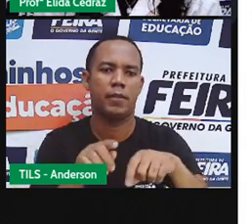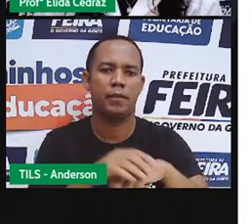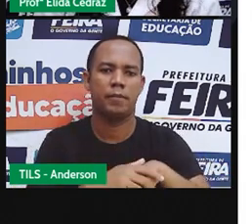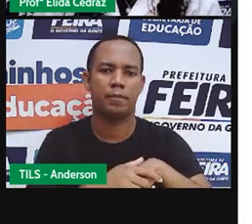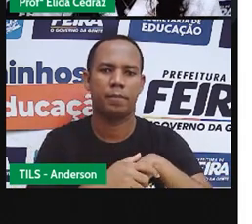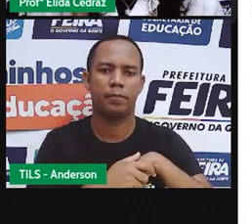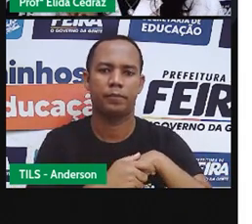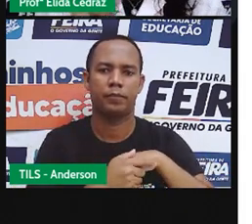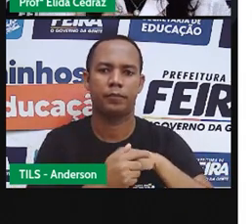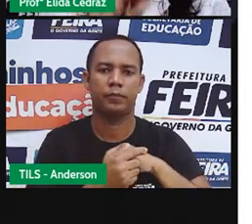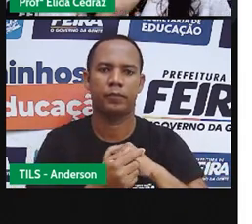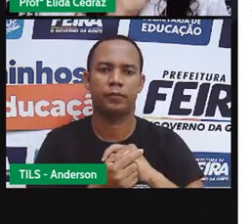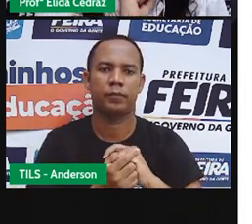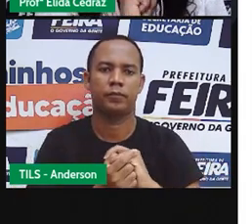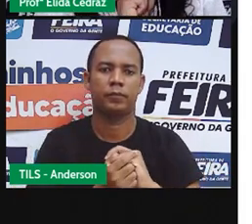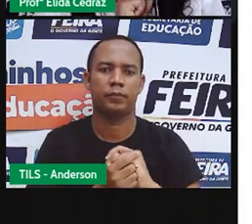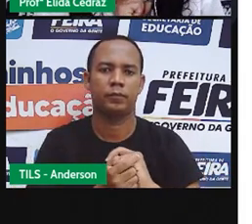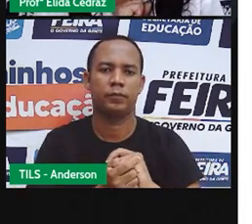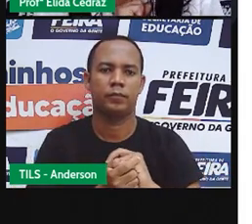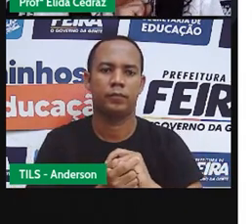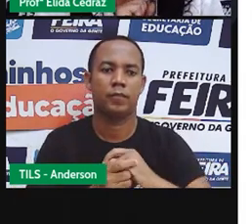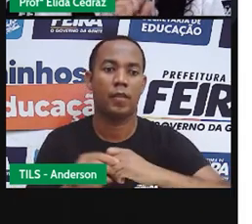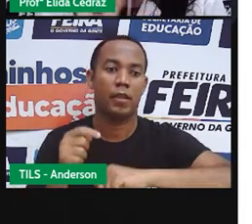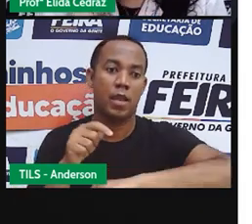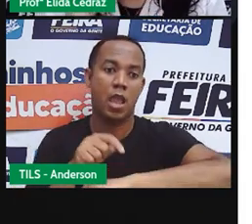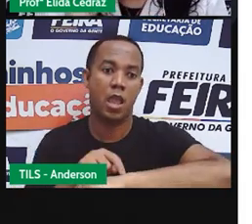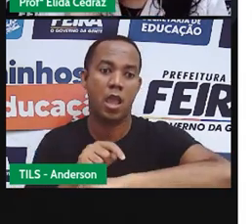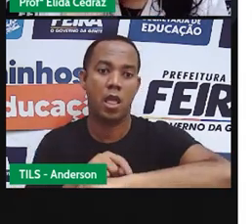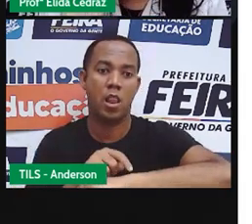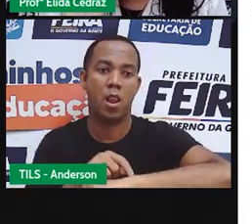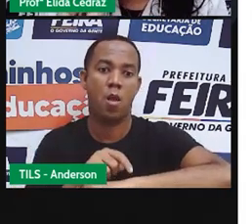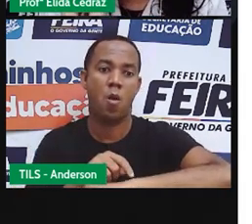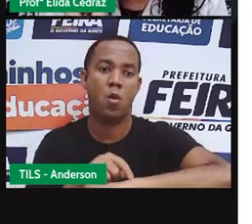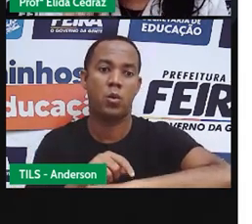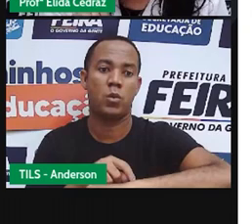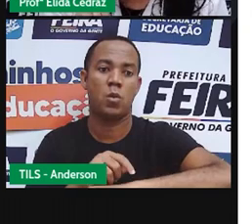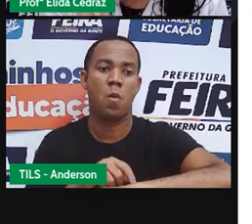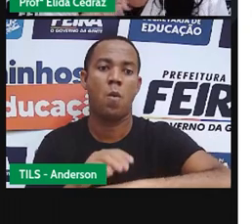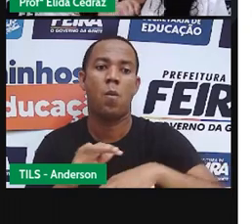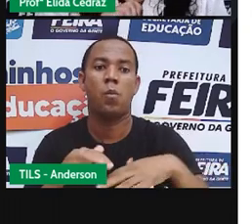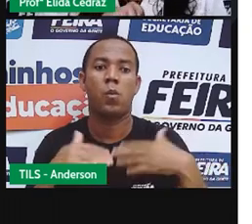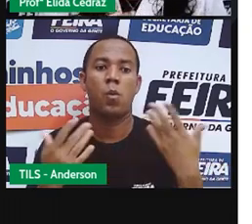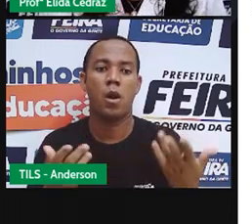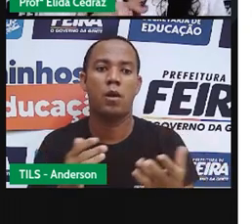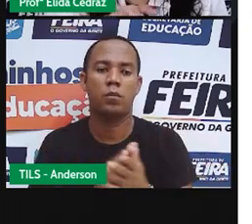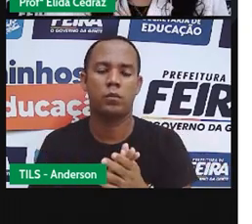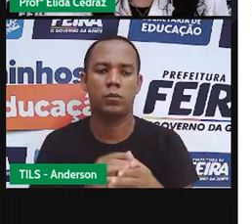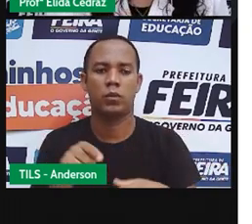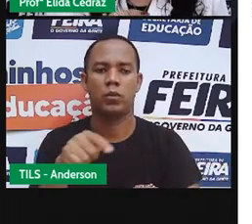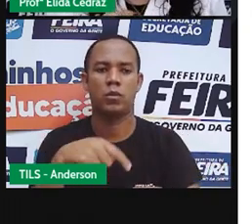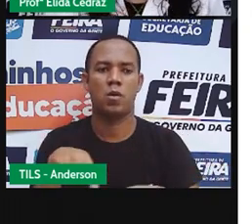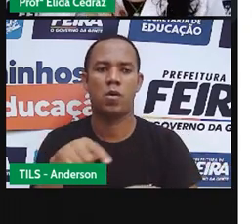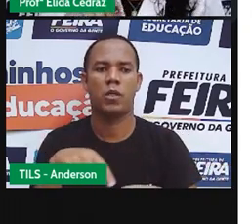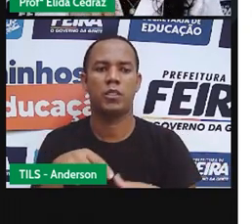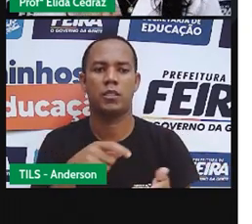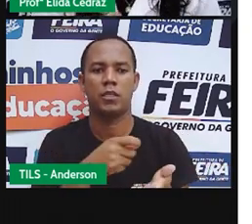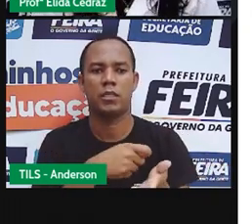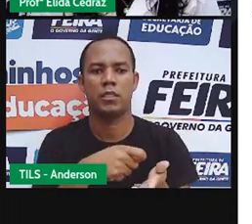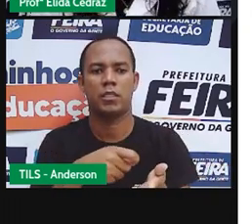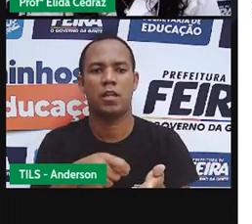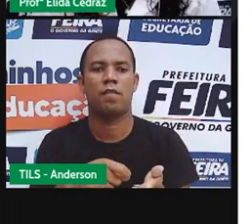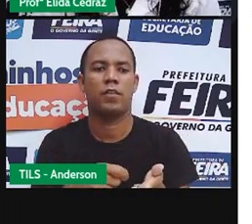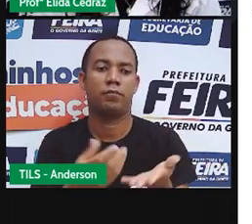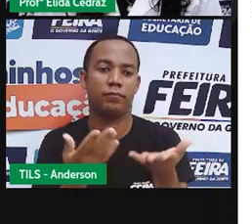Isso. No relógio digital, nós escrevemos